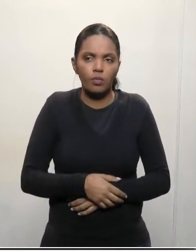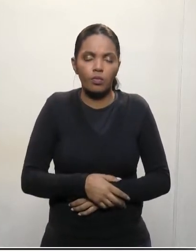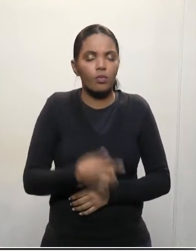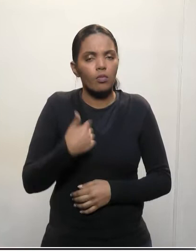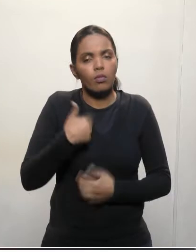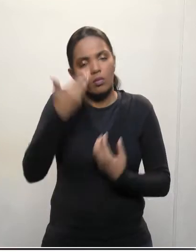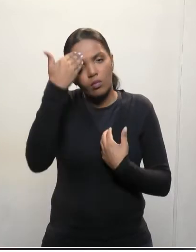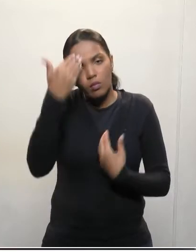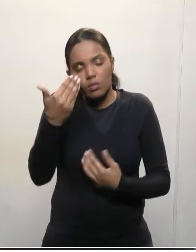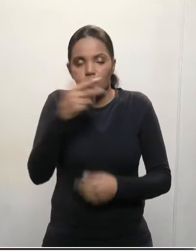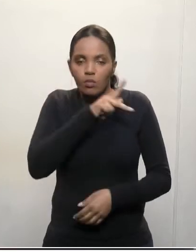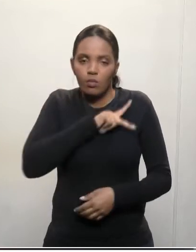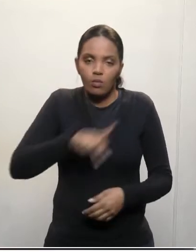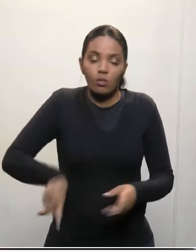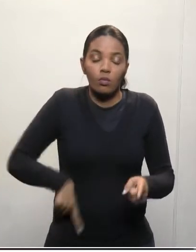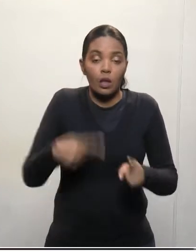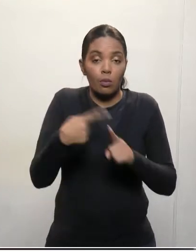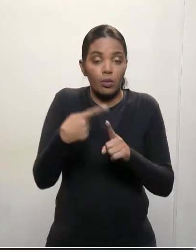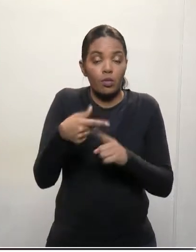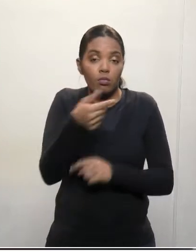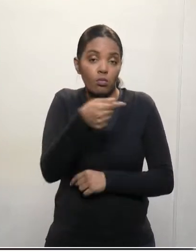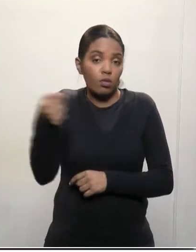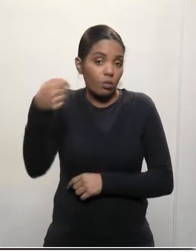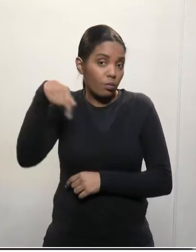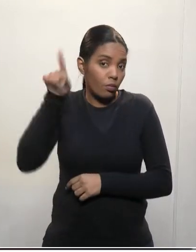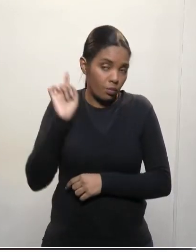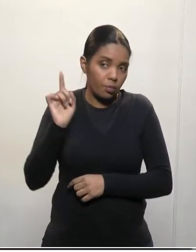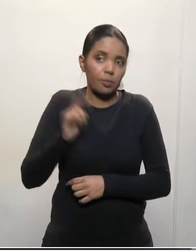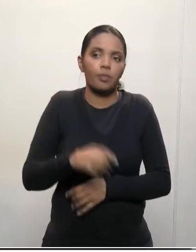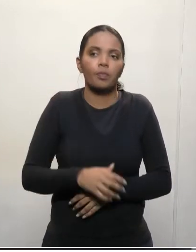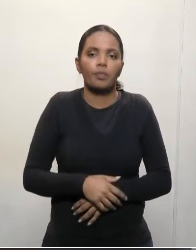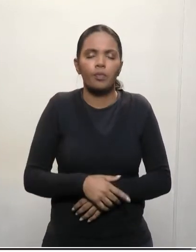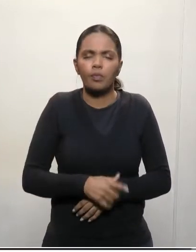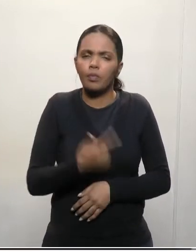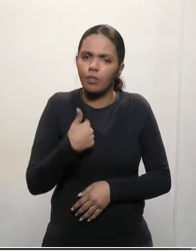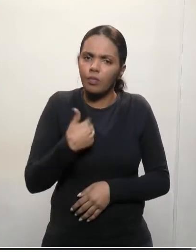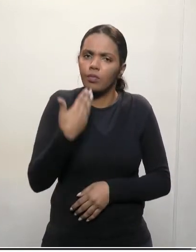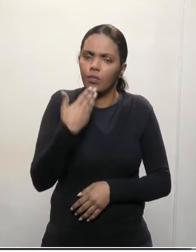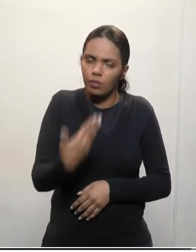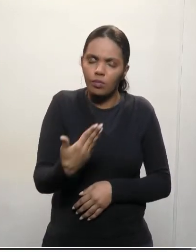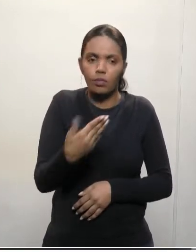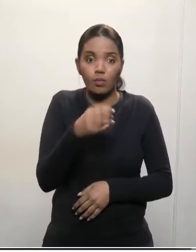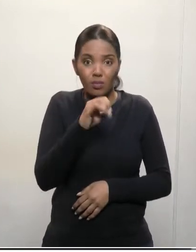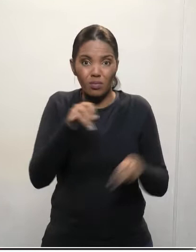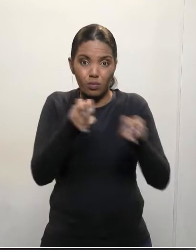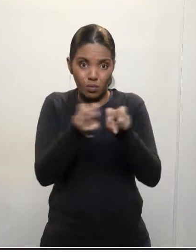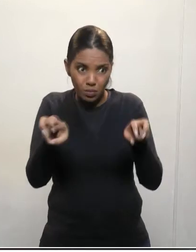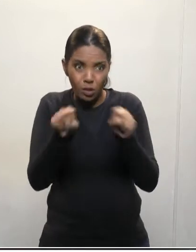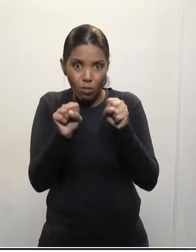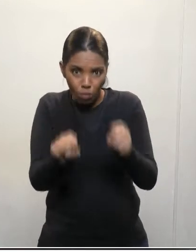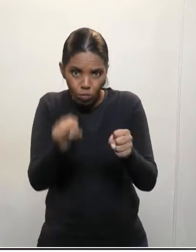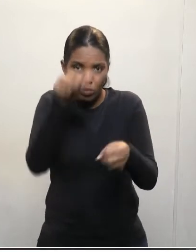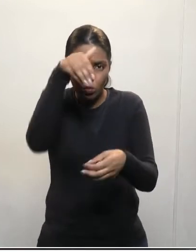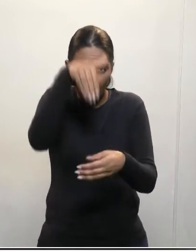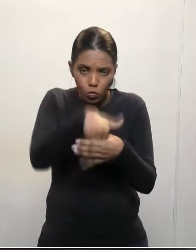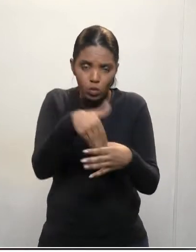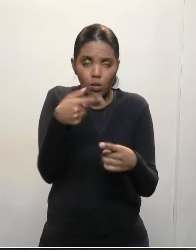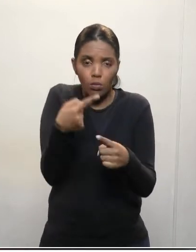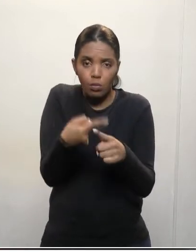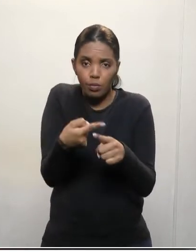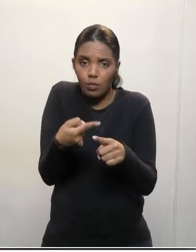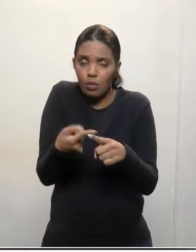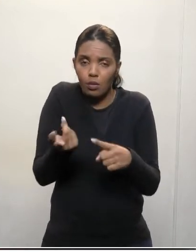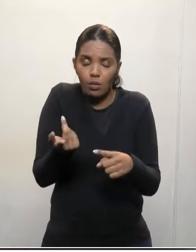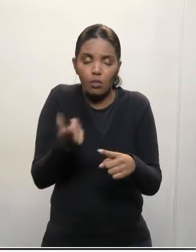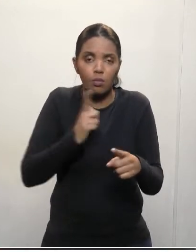agradecer, senhor presidente, porque na semana passada eu pedia, se possível, que a mesa colocasse em votação, tendo em vista que